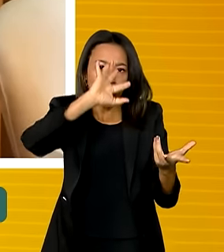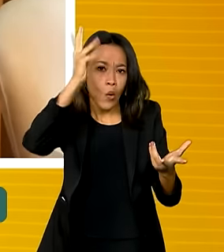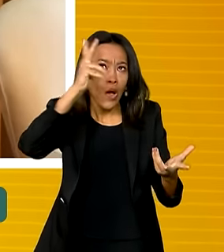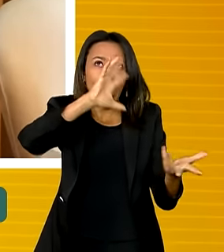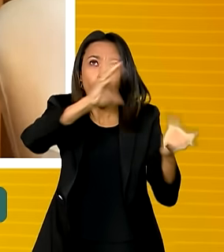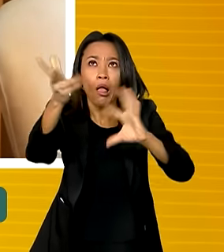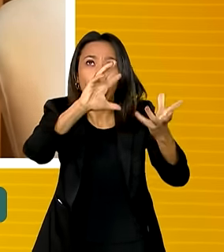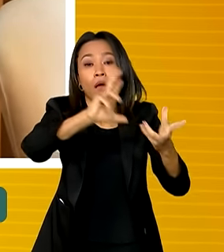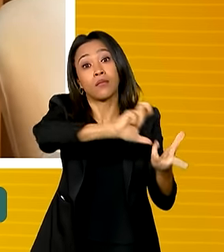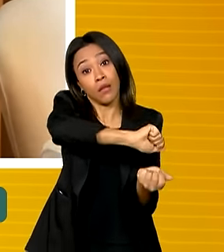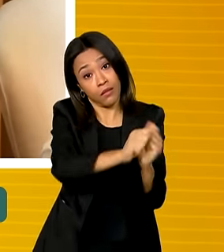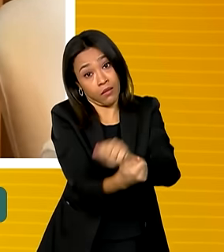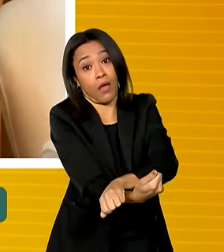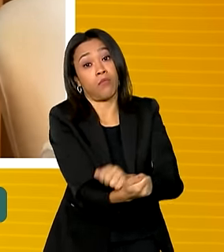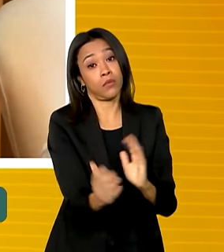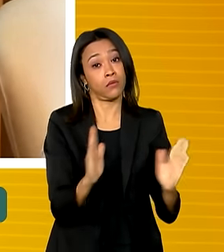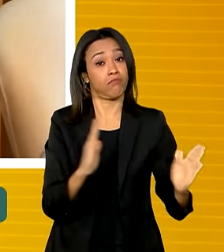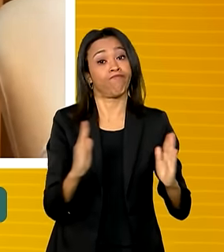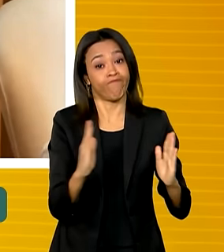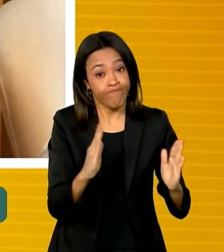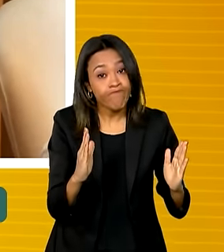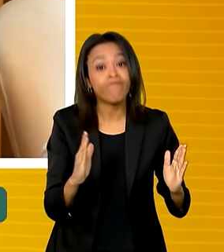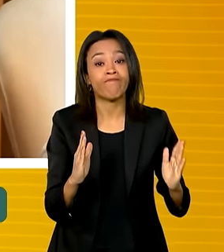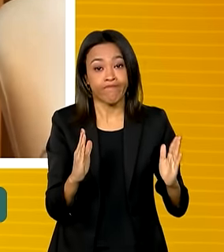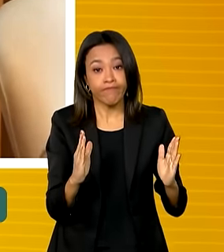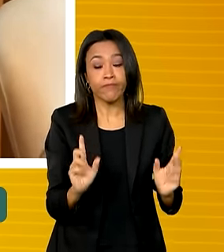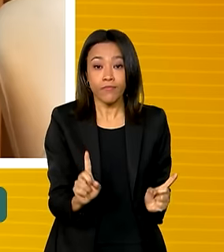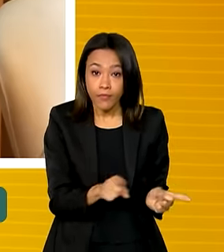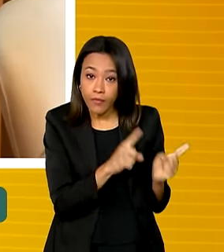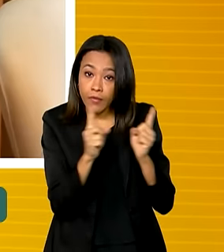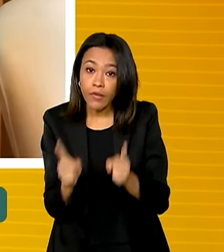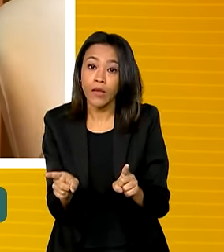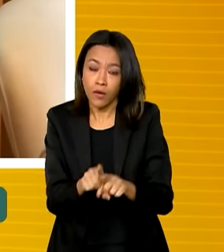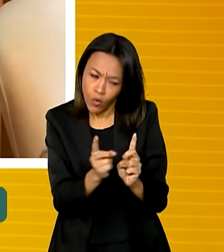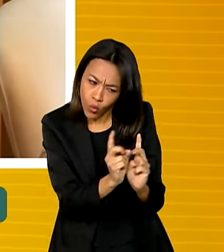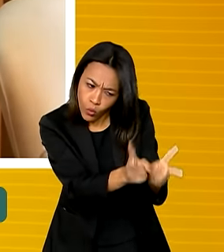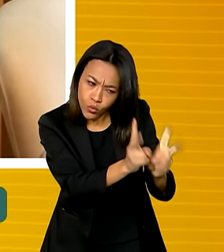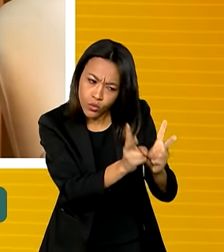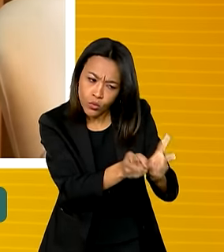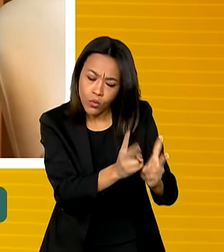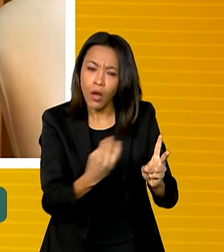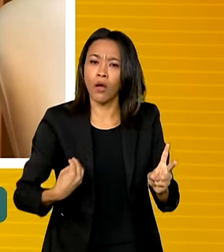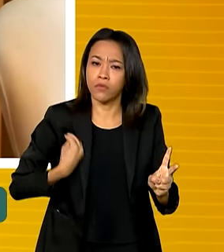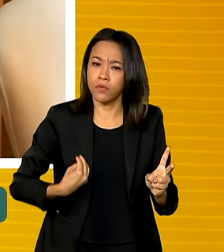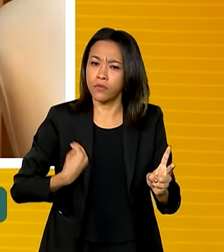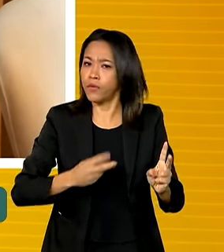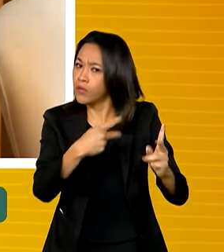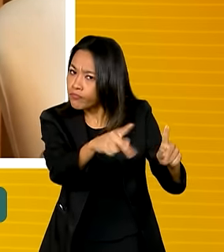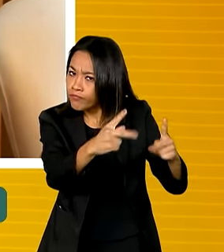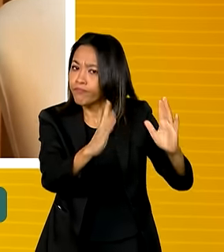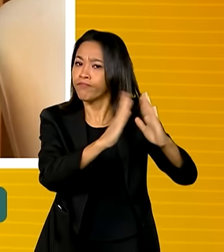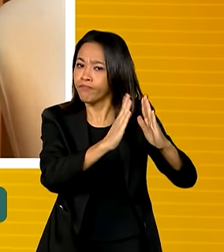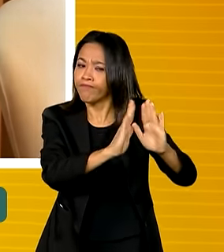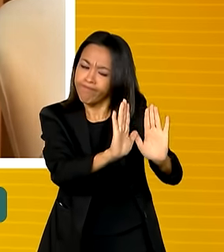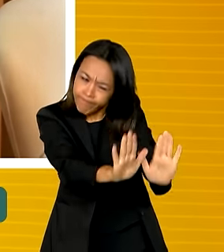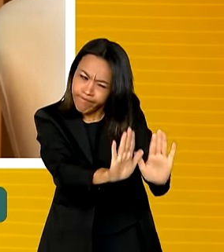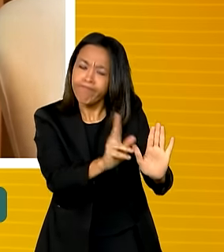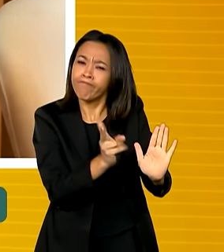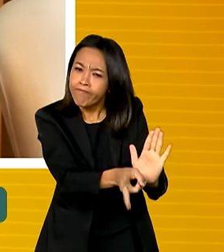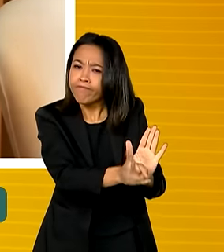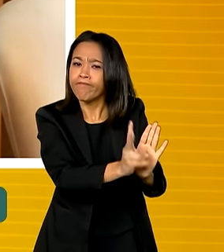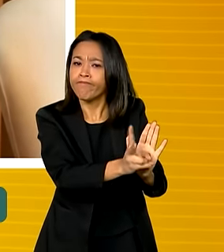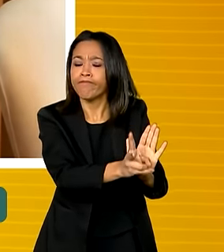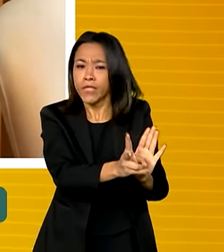essas mudanças climáticas, a possibilidade de seguirem vivendo no seu ambiente, na sua comunidade,